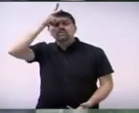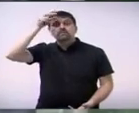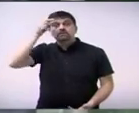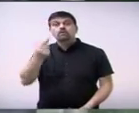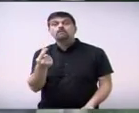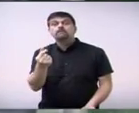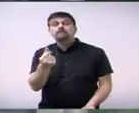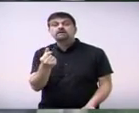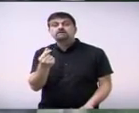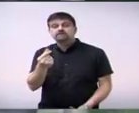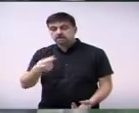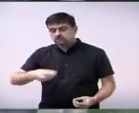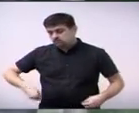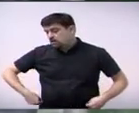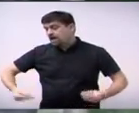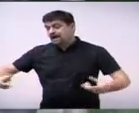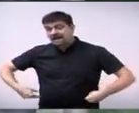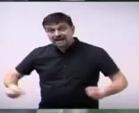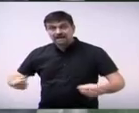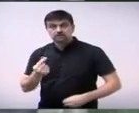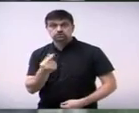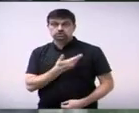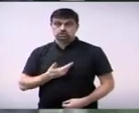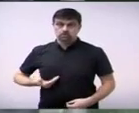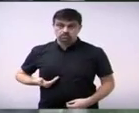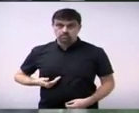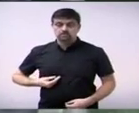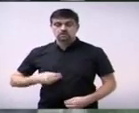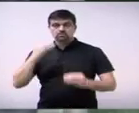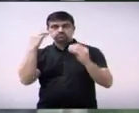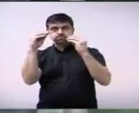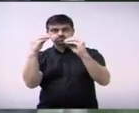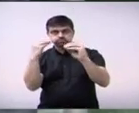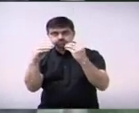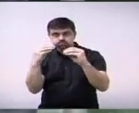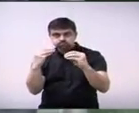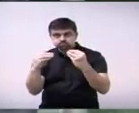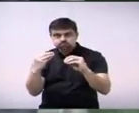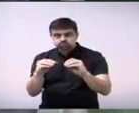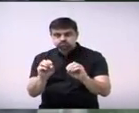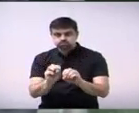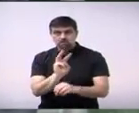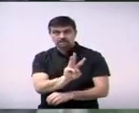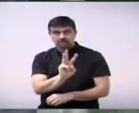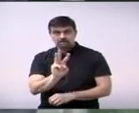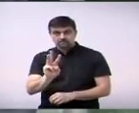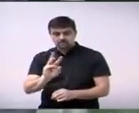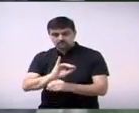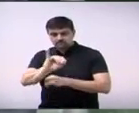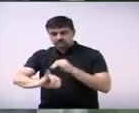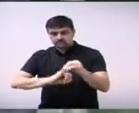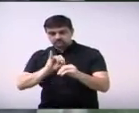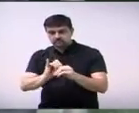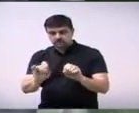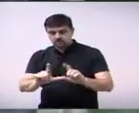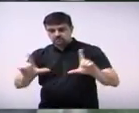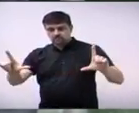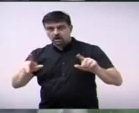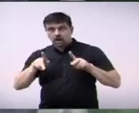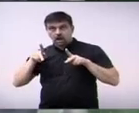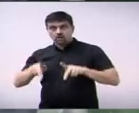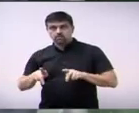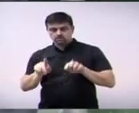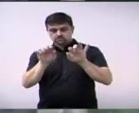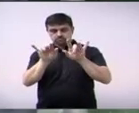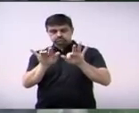municipal e estimulando a participação da população